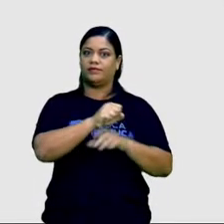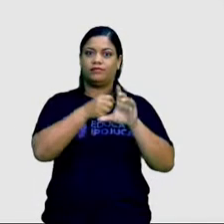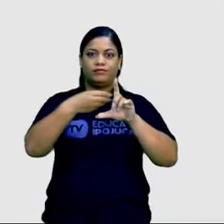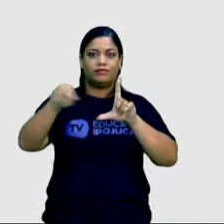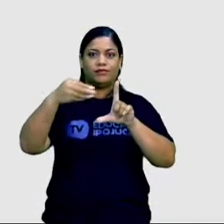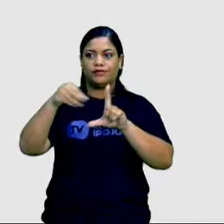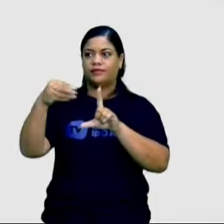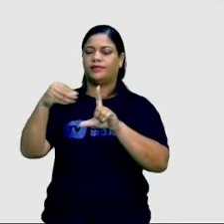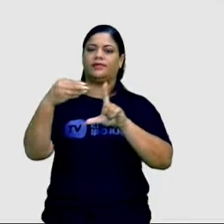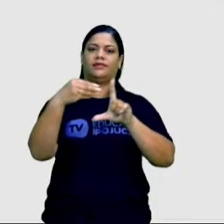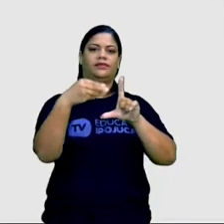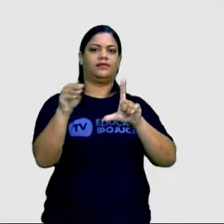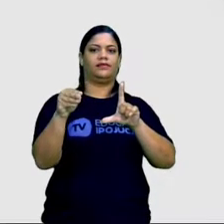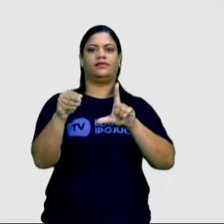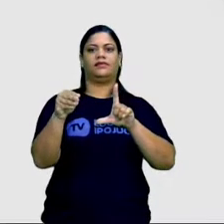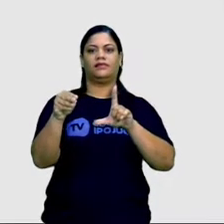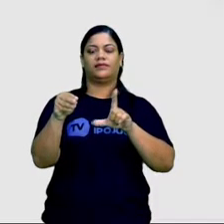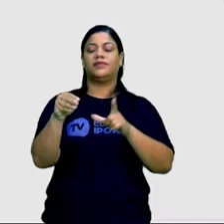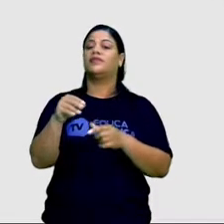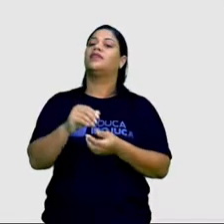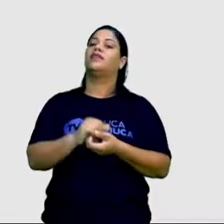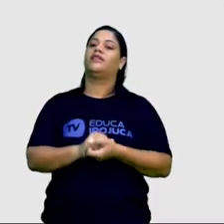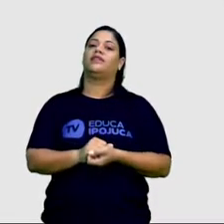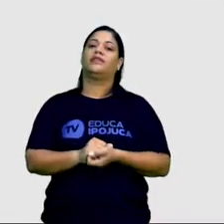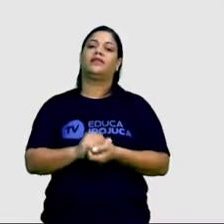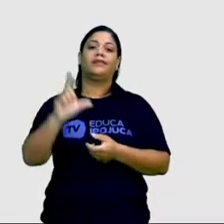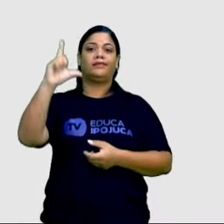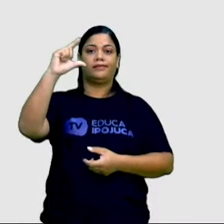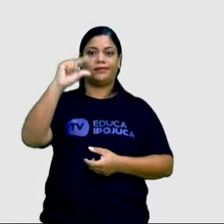profundidade e abrangência que as notícias verdadeiras.